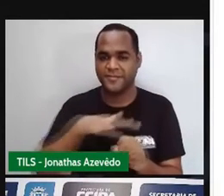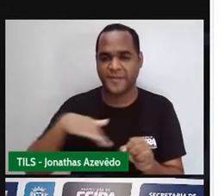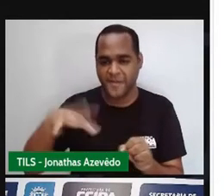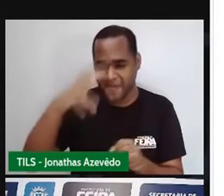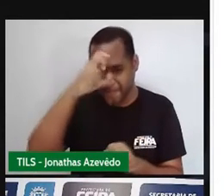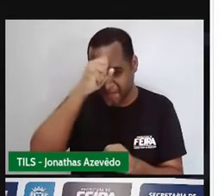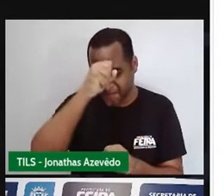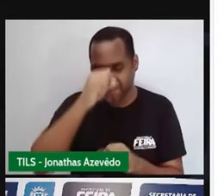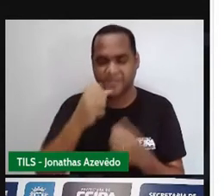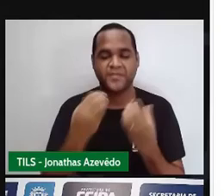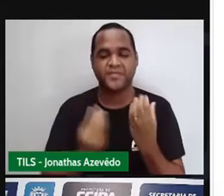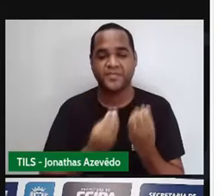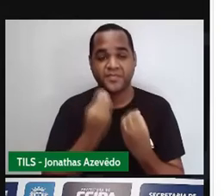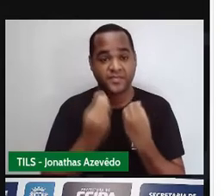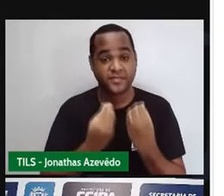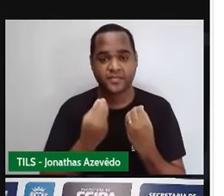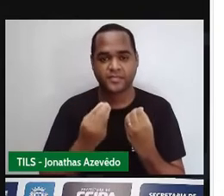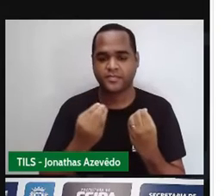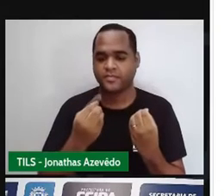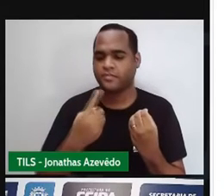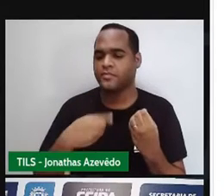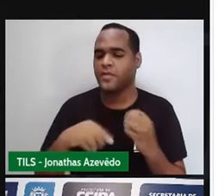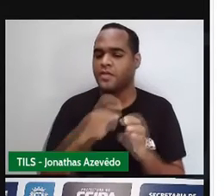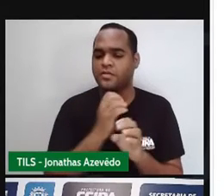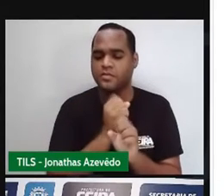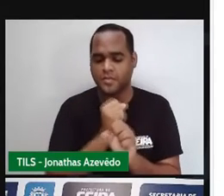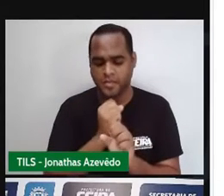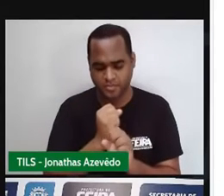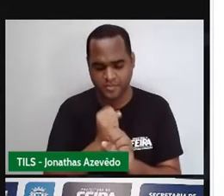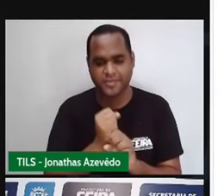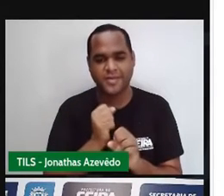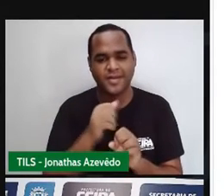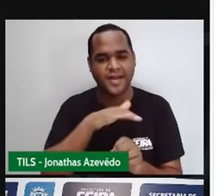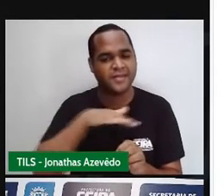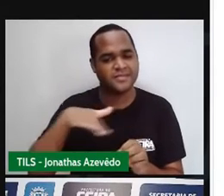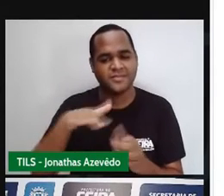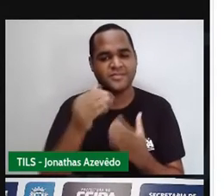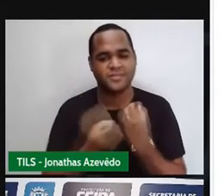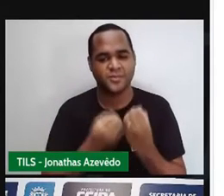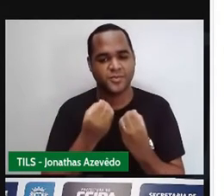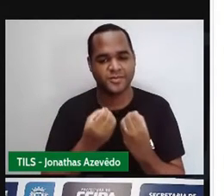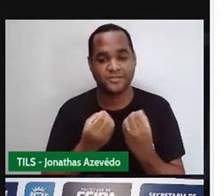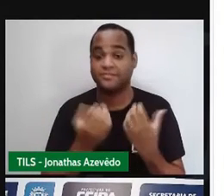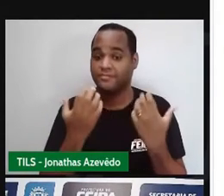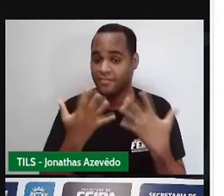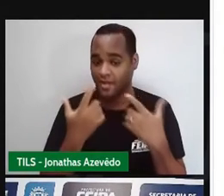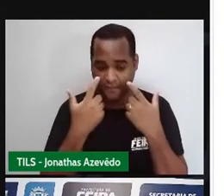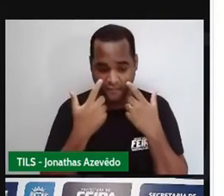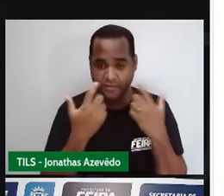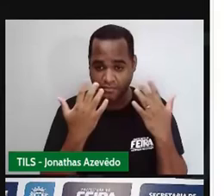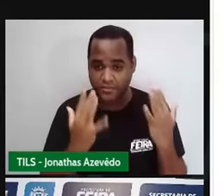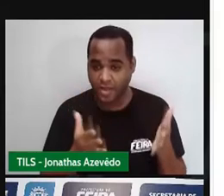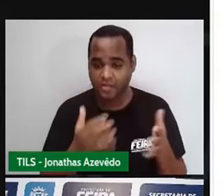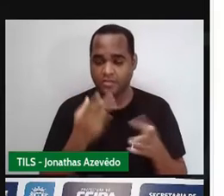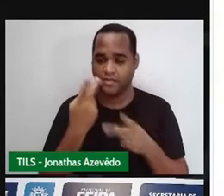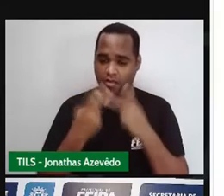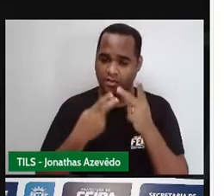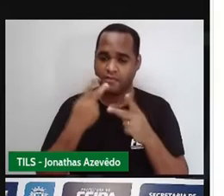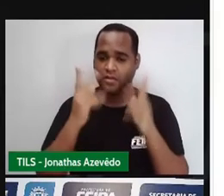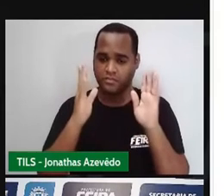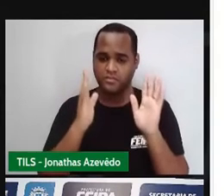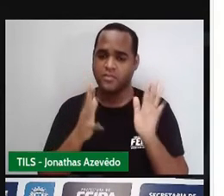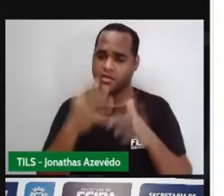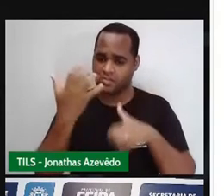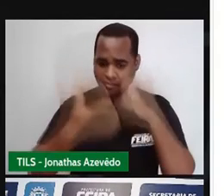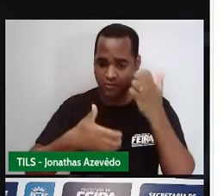né? Como é que a gente calcula a área de um retângulo? A gente já viu, a gente já falou isso várias vezes em outras